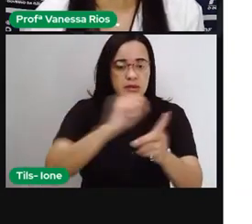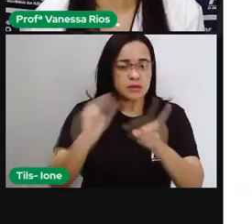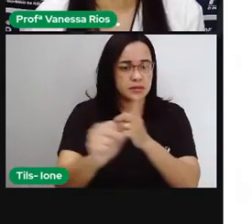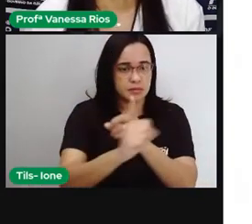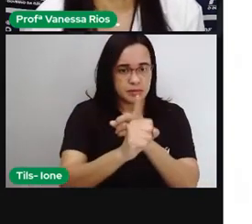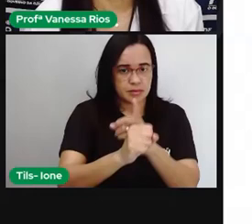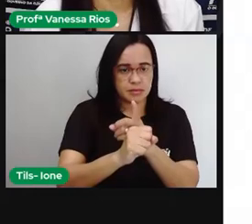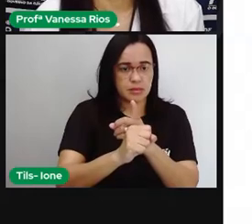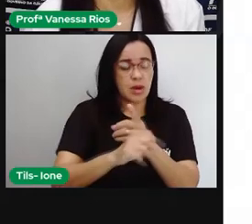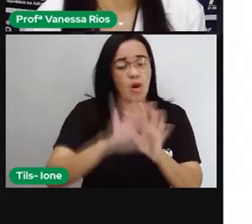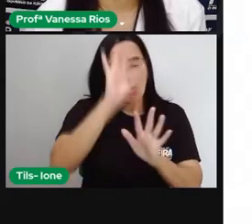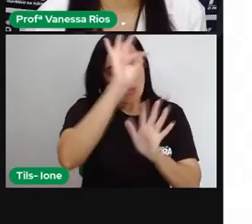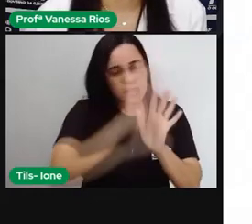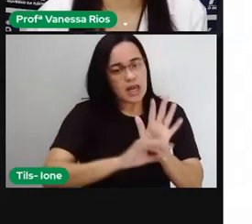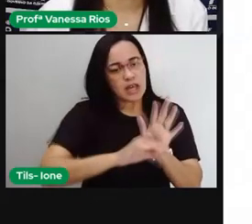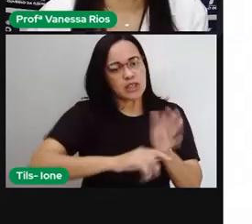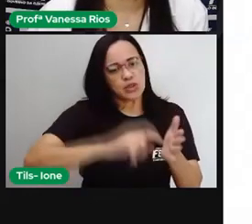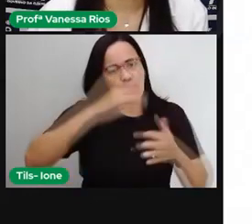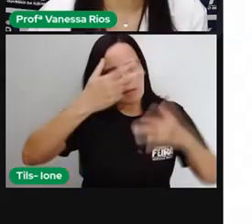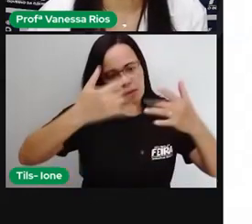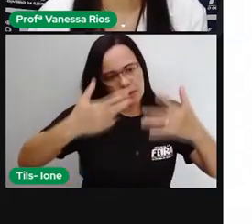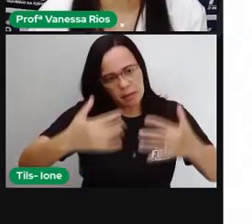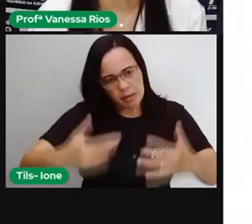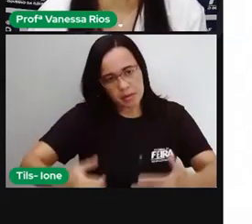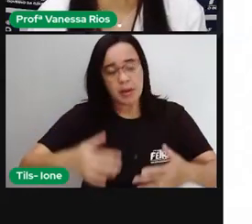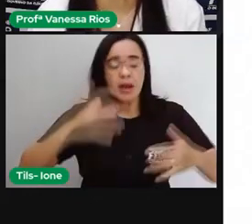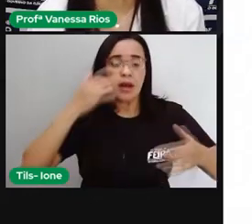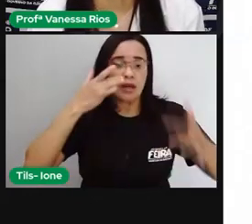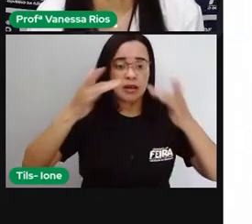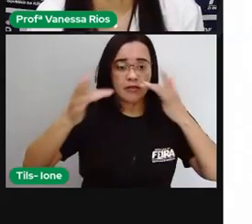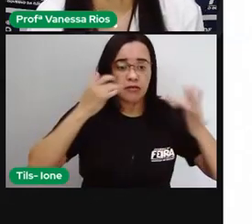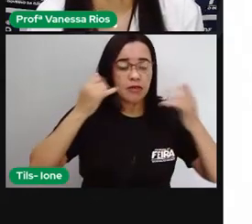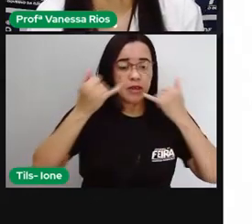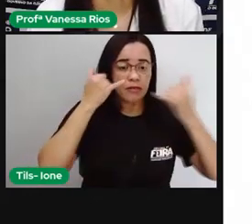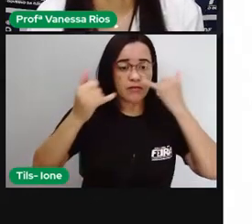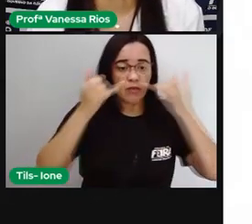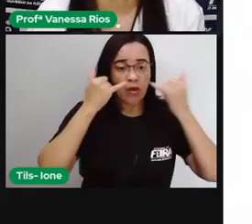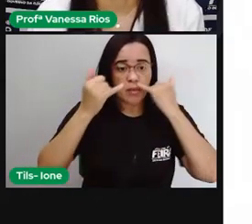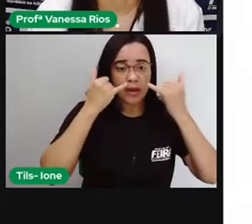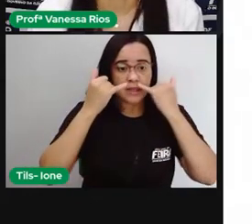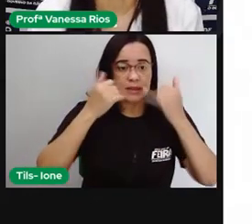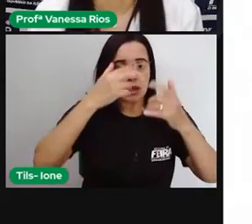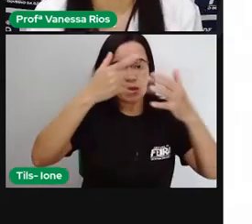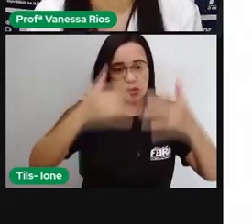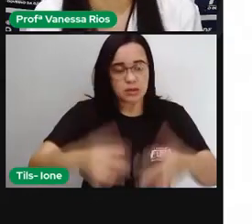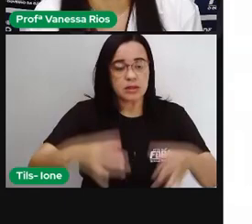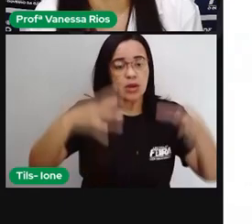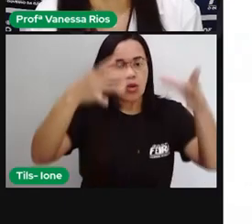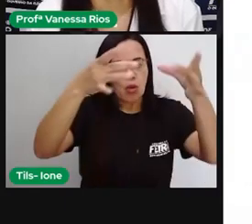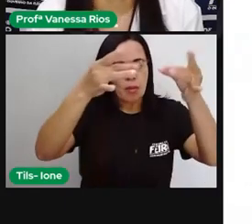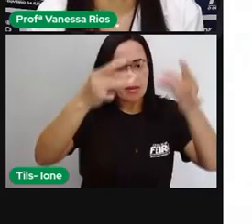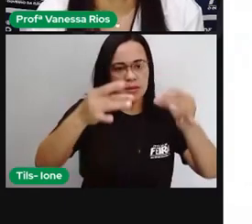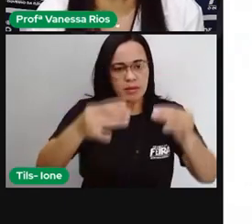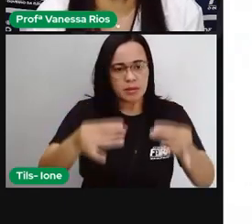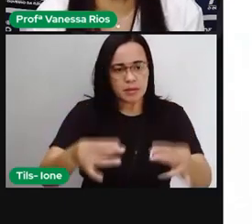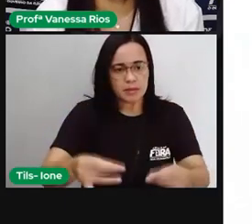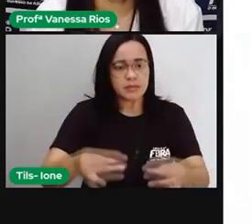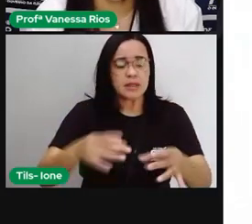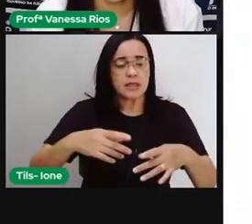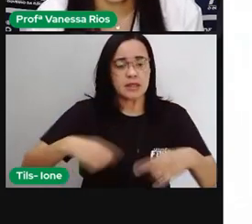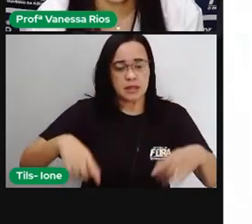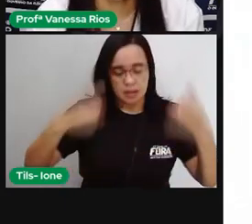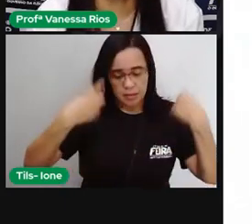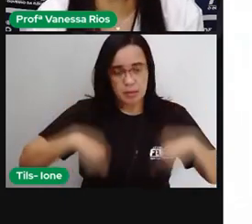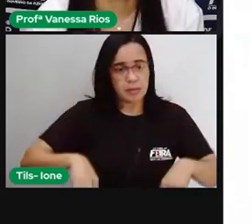descritivo, né? Onde vai estar passando as informações por exemplo descritivas ou físicas dizendo como é uma